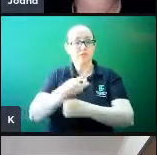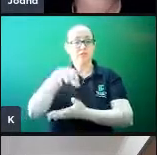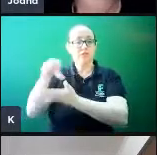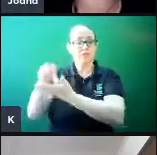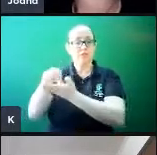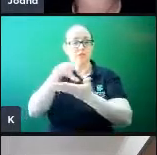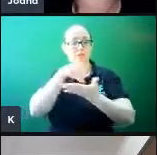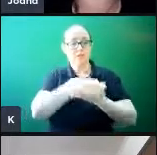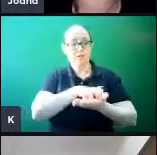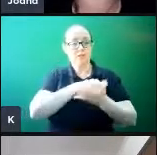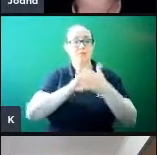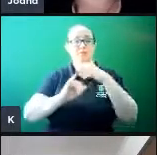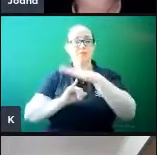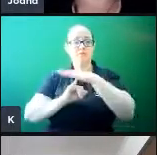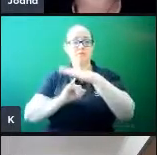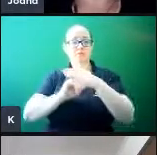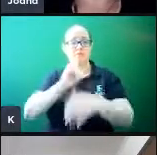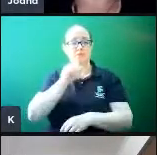em Jaraguá do Sul.